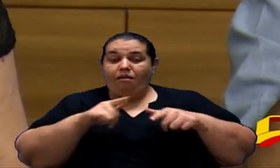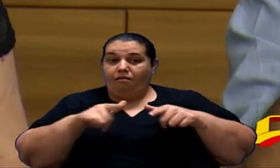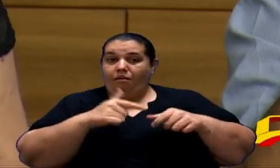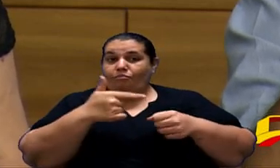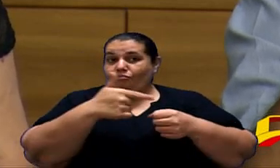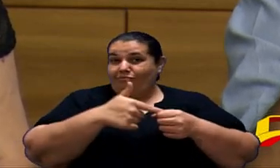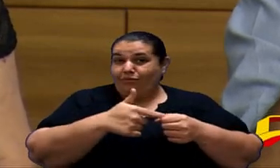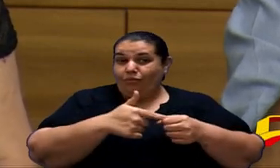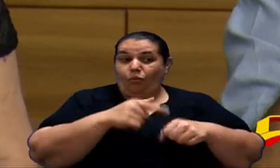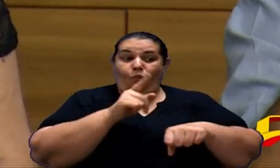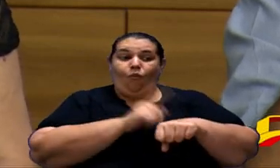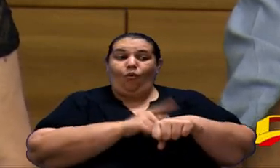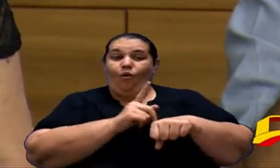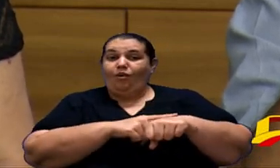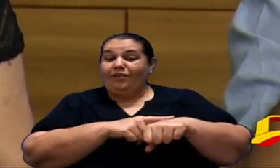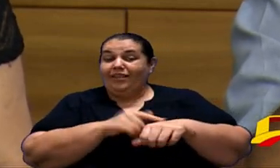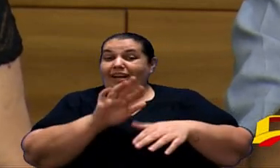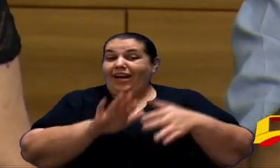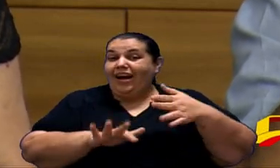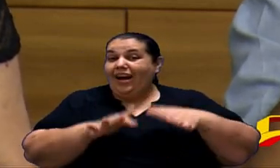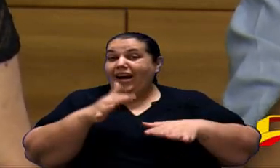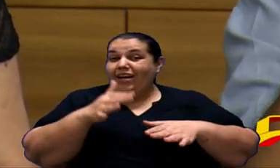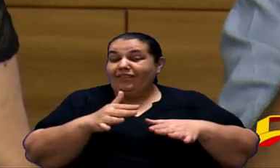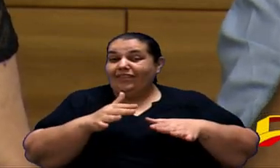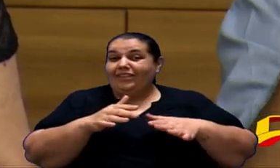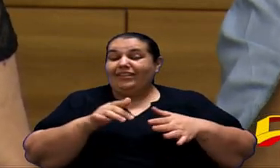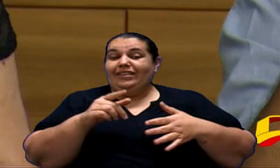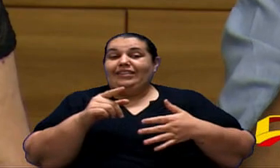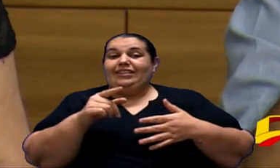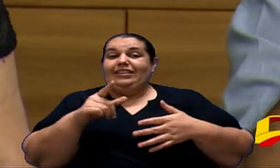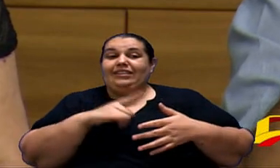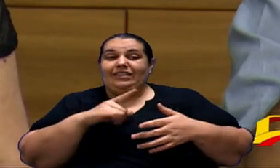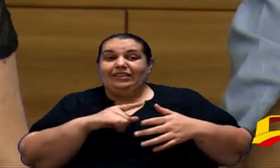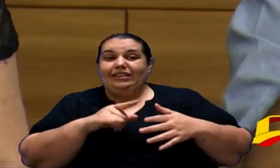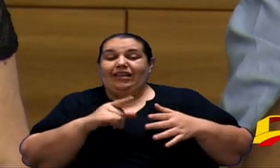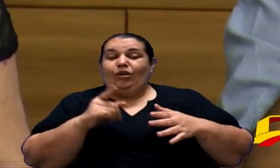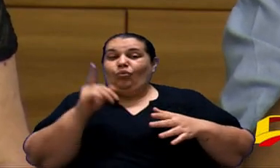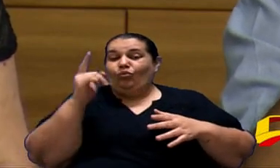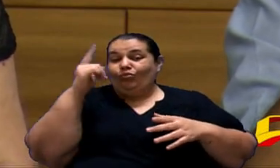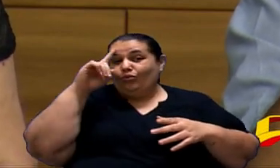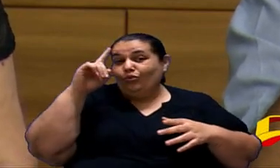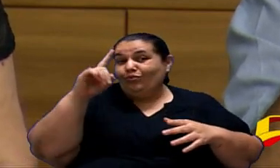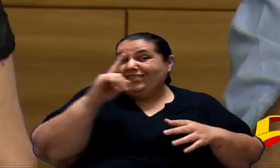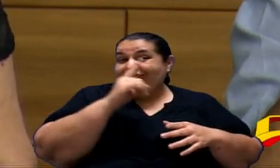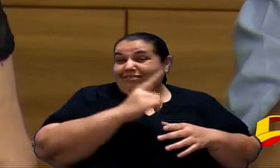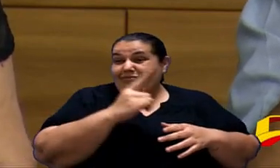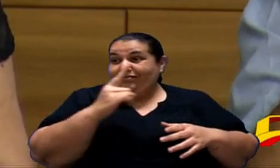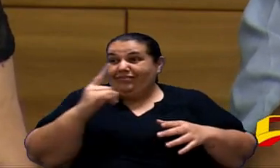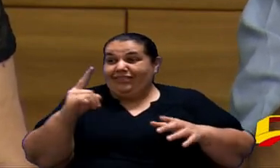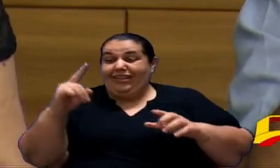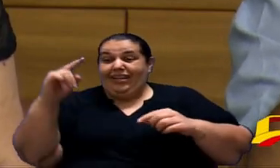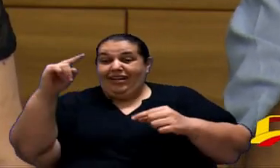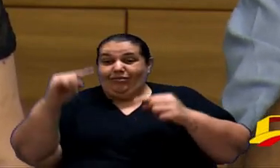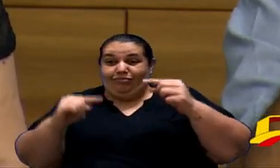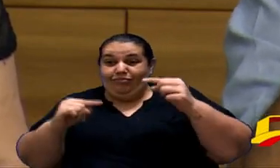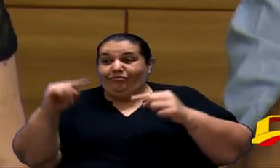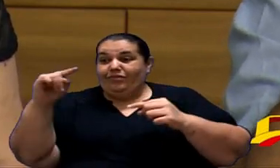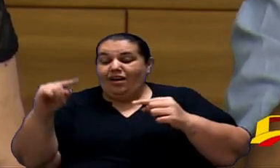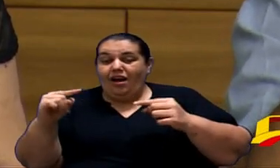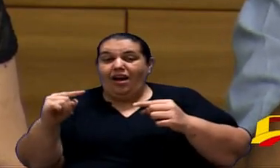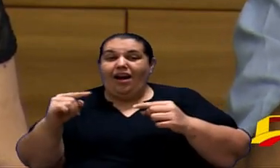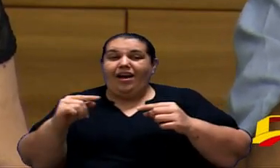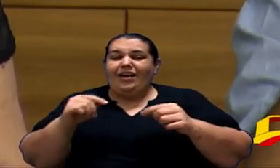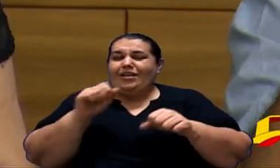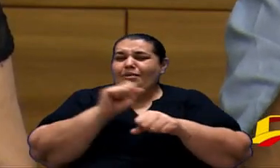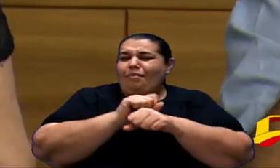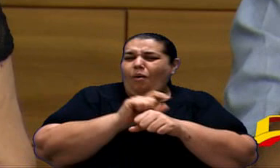horário que às vezes ele tem escala de folga mas às vezes o próprio chefe precisa que ele fique um pouco mais que ele muda